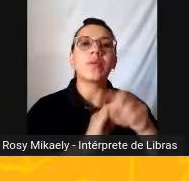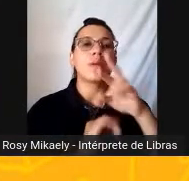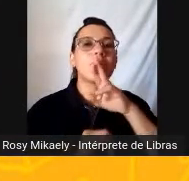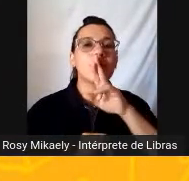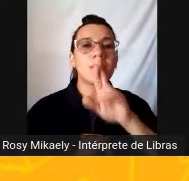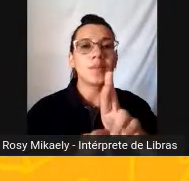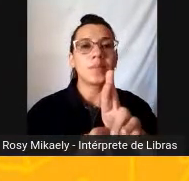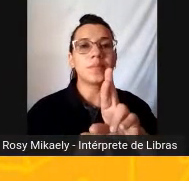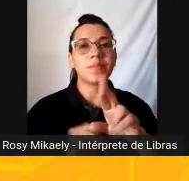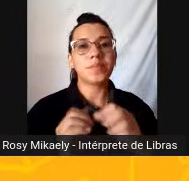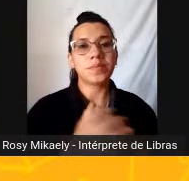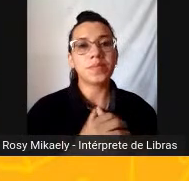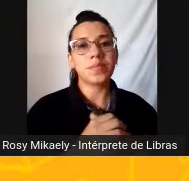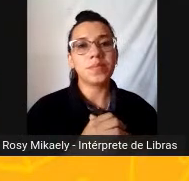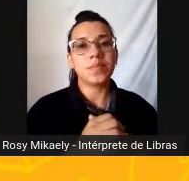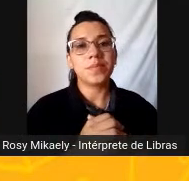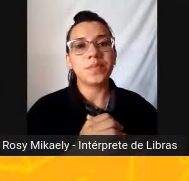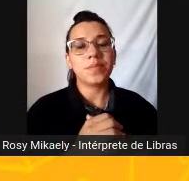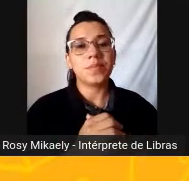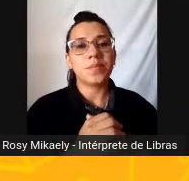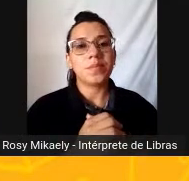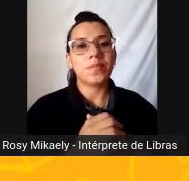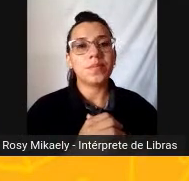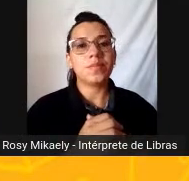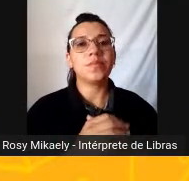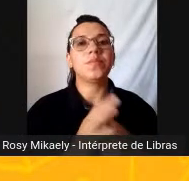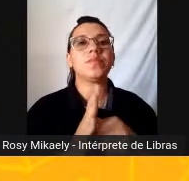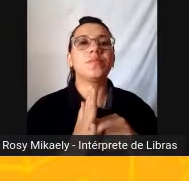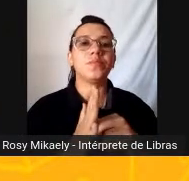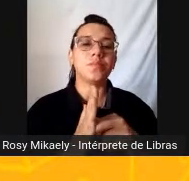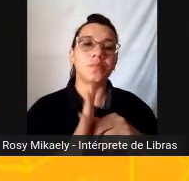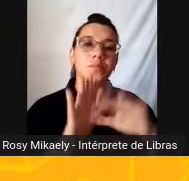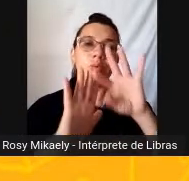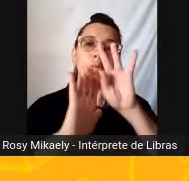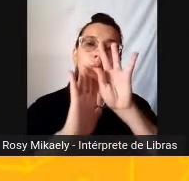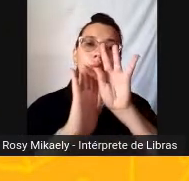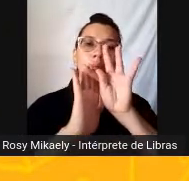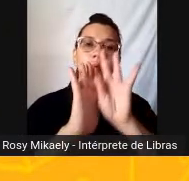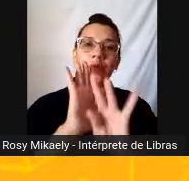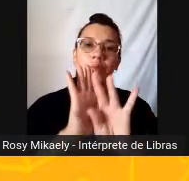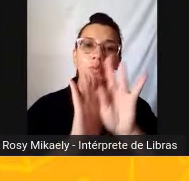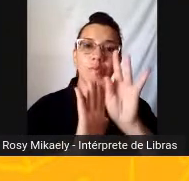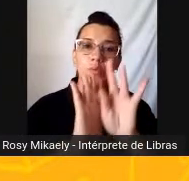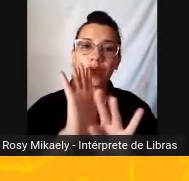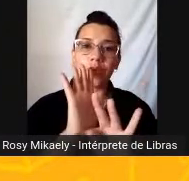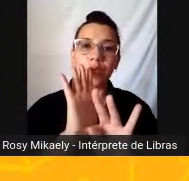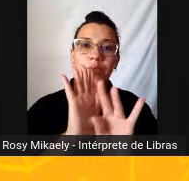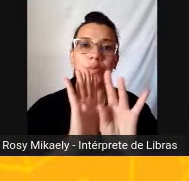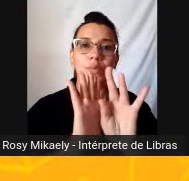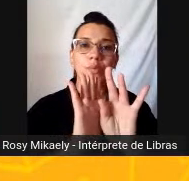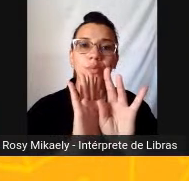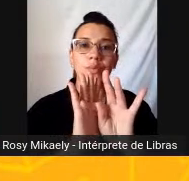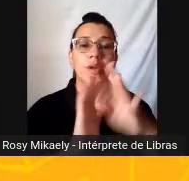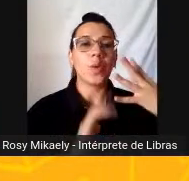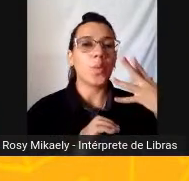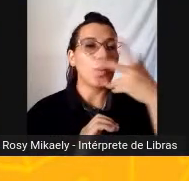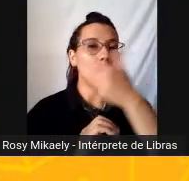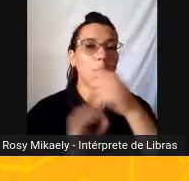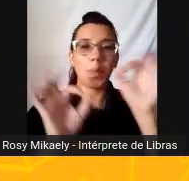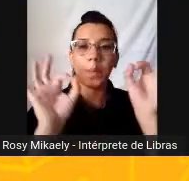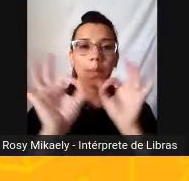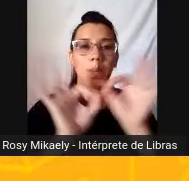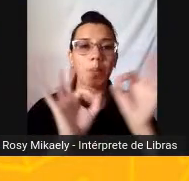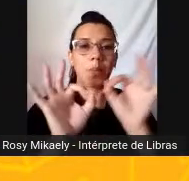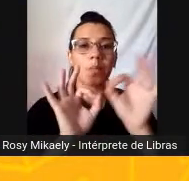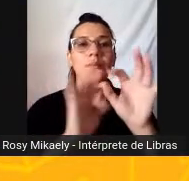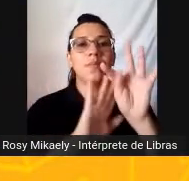Hum, beleza O texto Veja bem o enunciado, gente O tanto que é chique Eu achei isso muito redondo Bonito, bonito, bonito Ó O